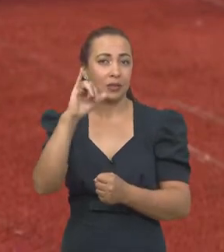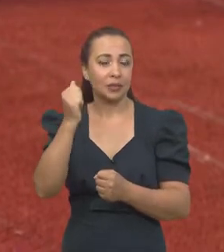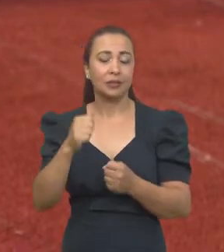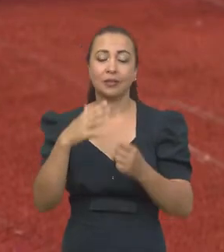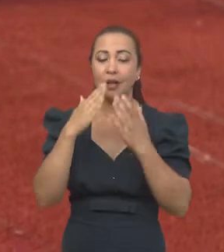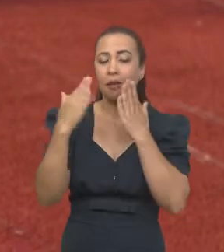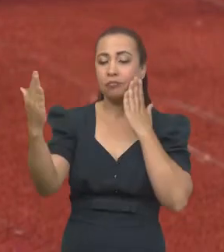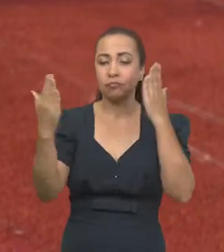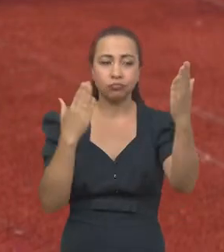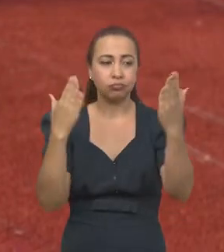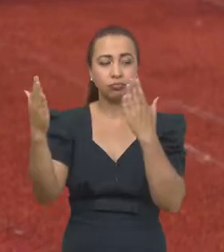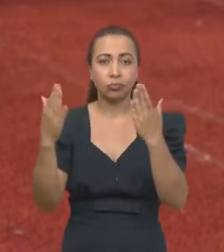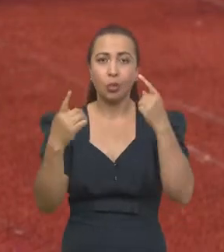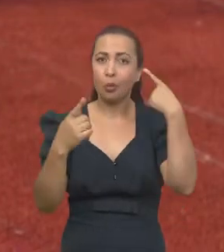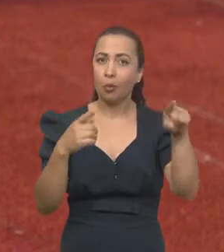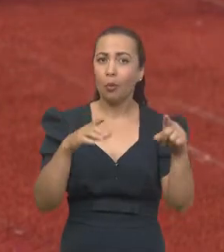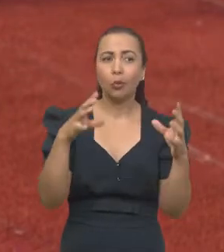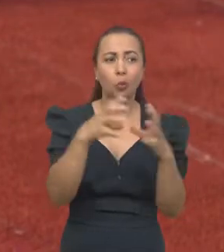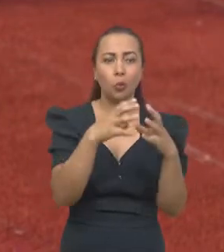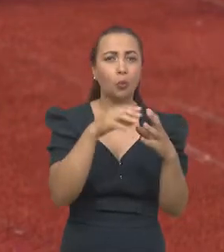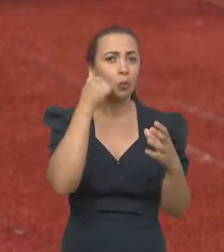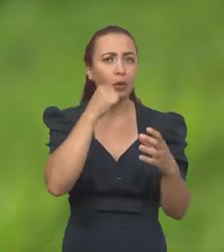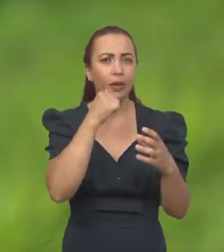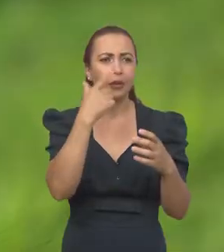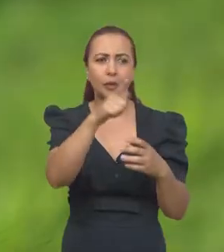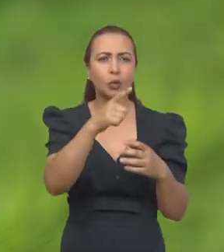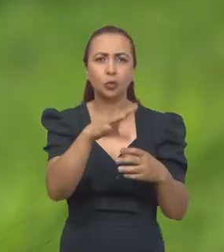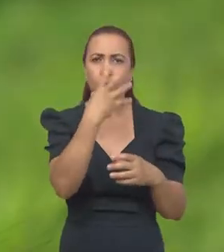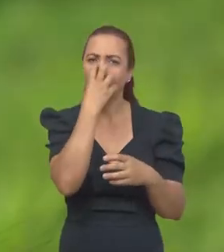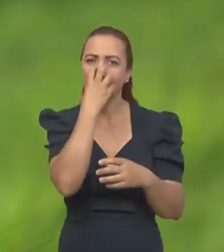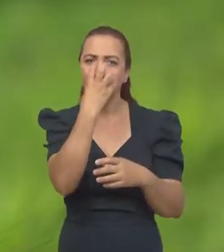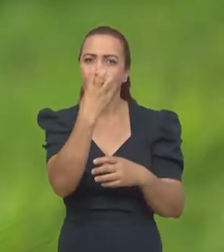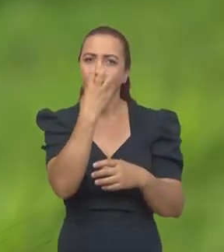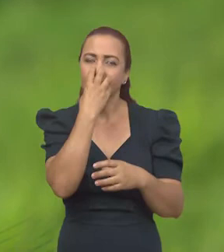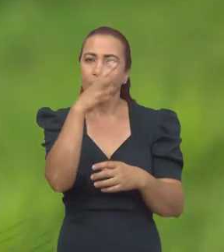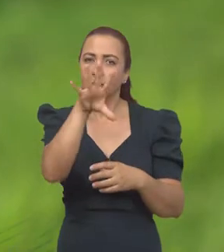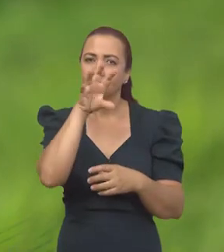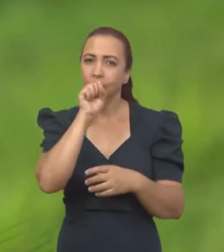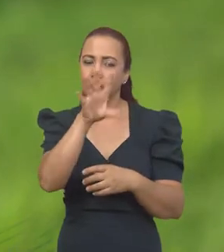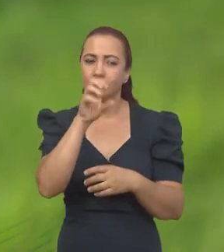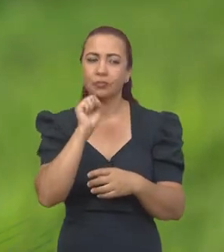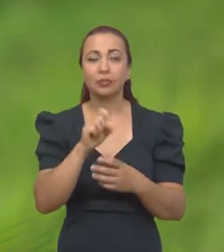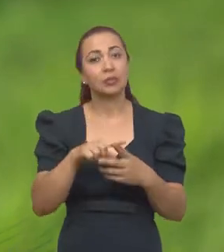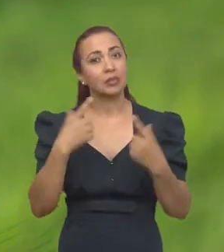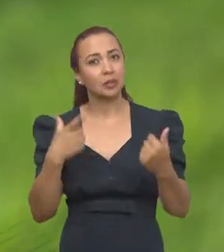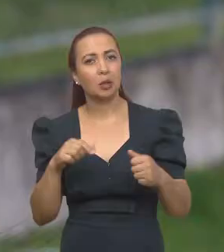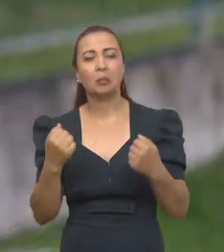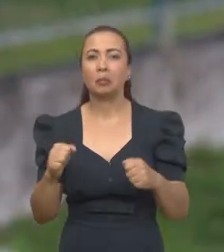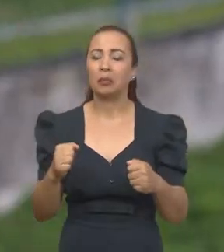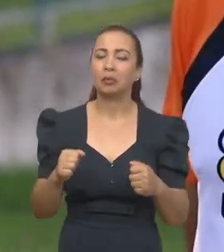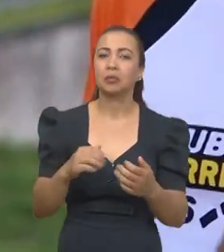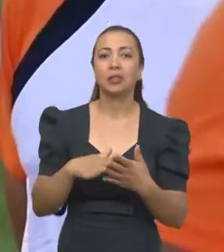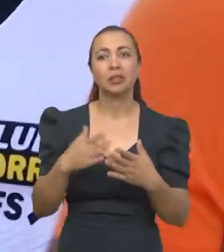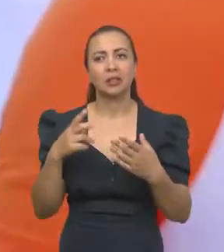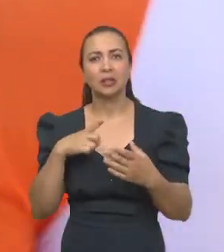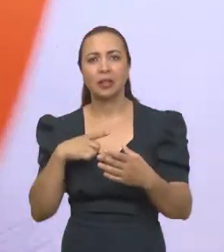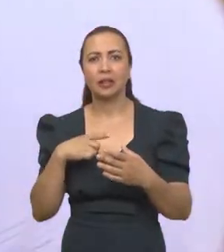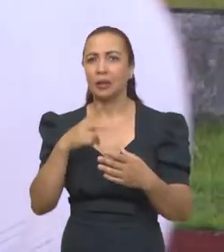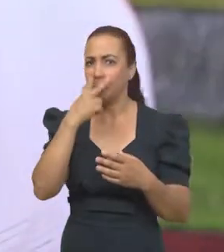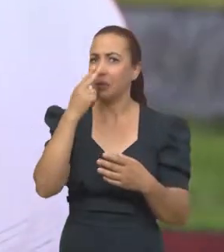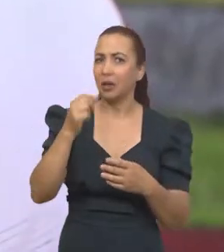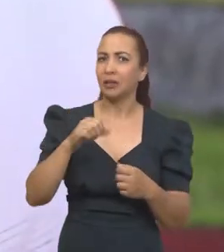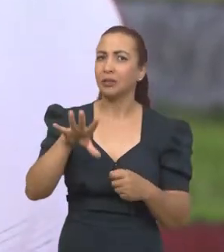também fez a comparação com um grupo sem oxigênio. E a gente verificou que, mesmo devido à polêmica, pressupõe a uma